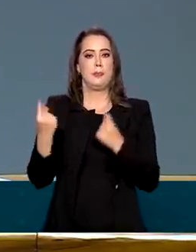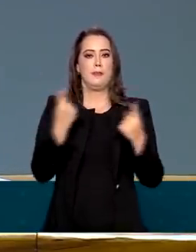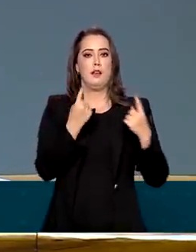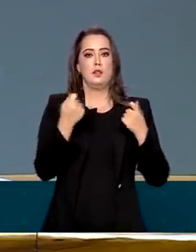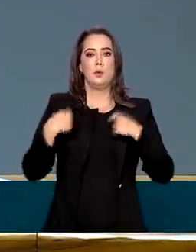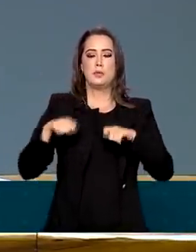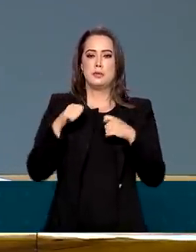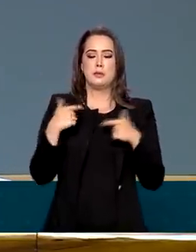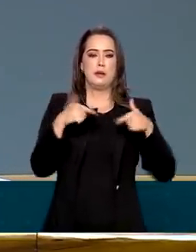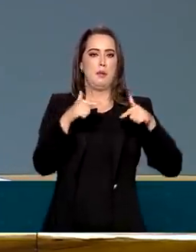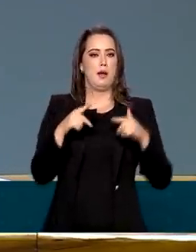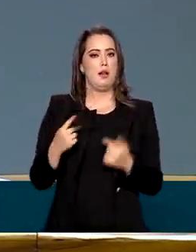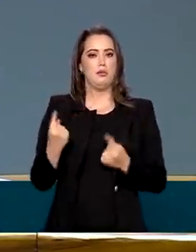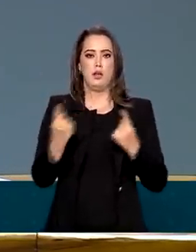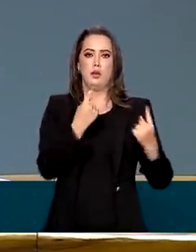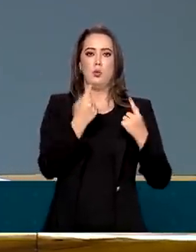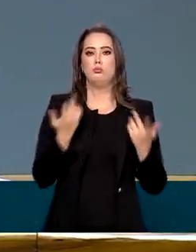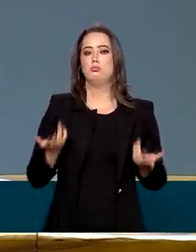tem que fazer a sua parte aqui.